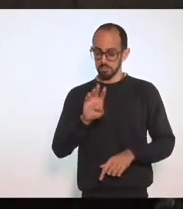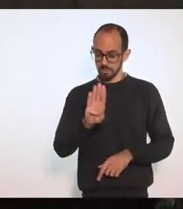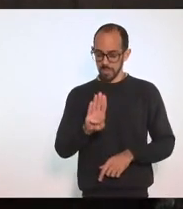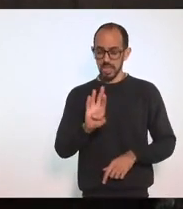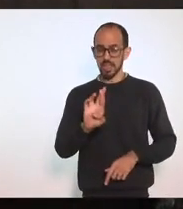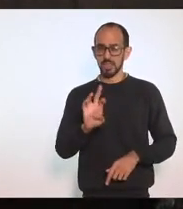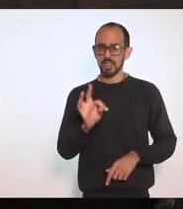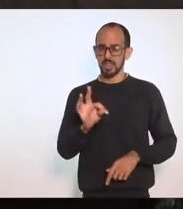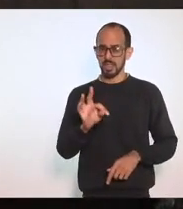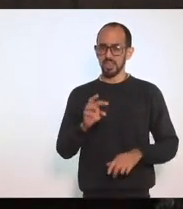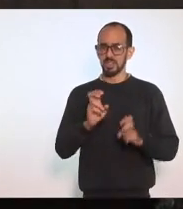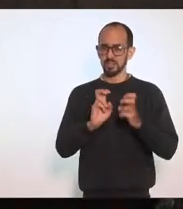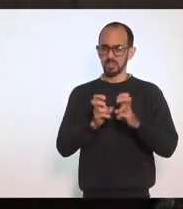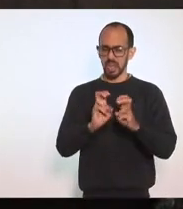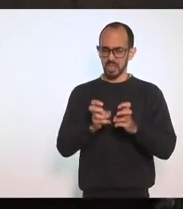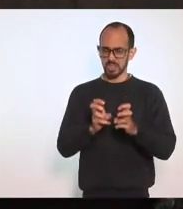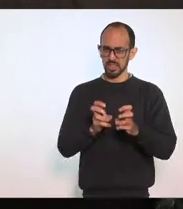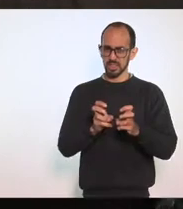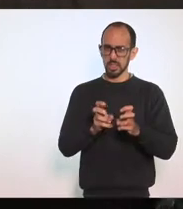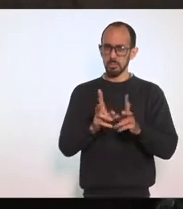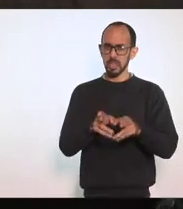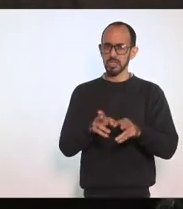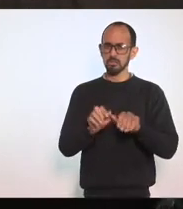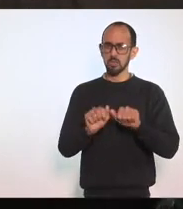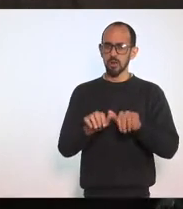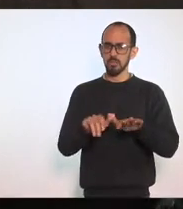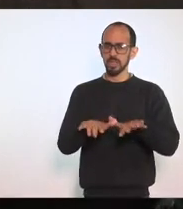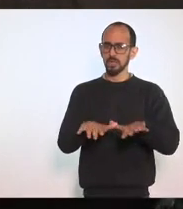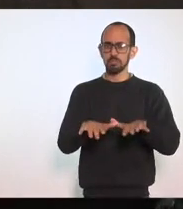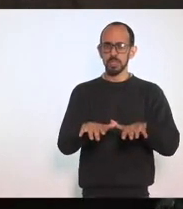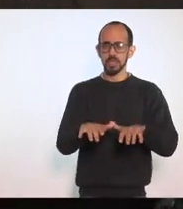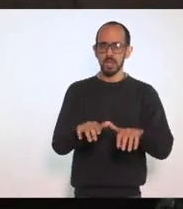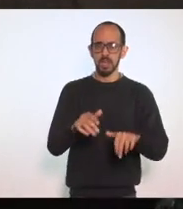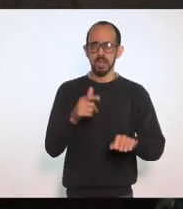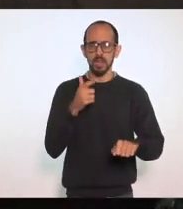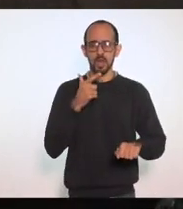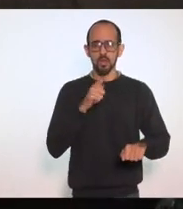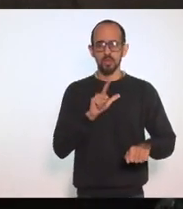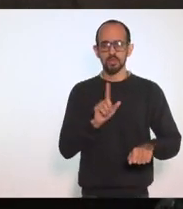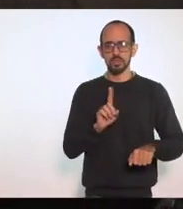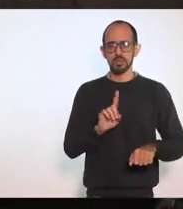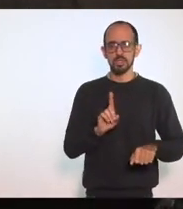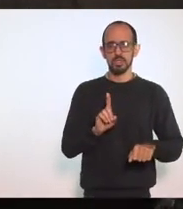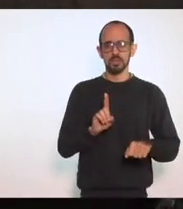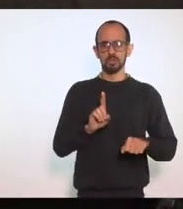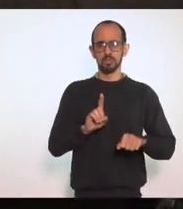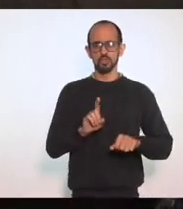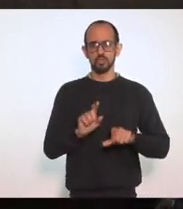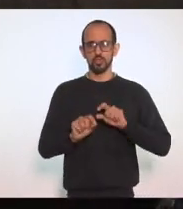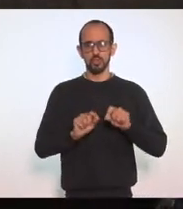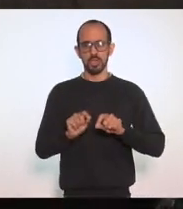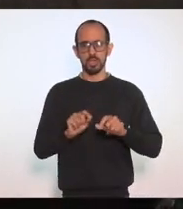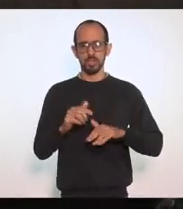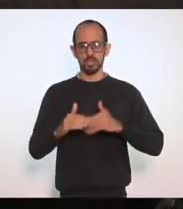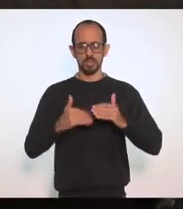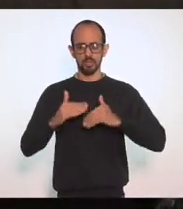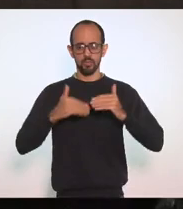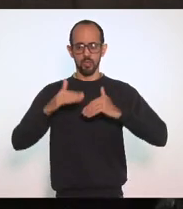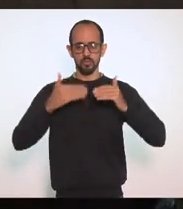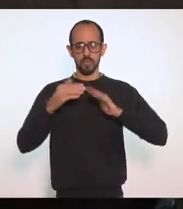Mesmo com a pandemia Não foi possível Desenvolver uma Uma